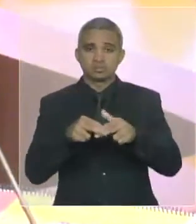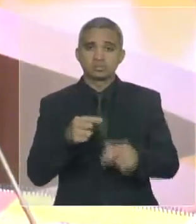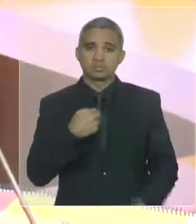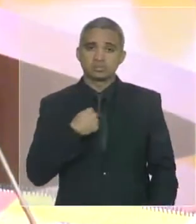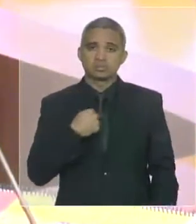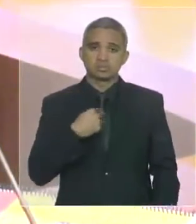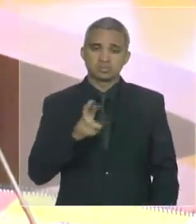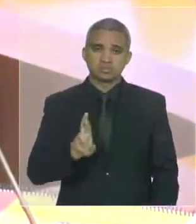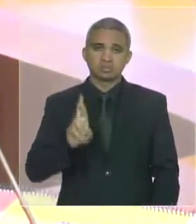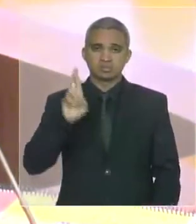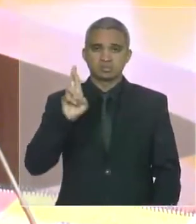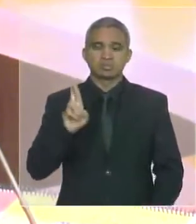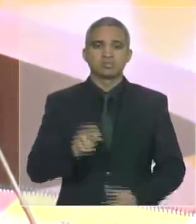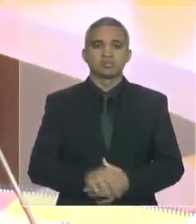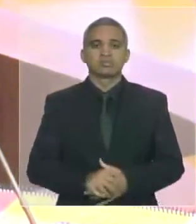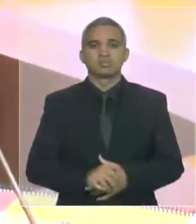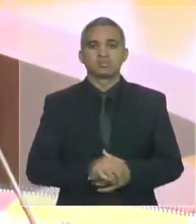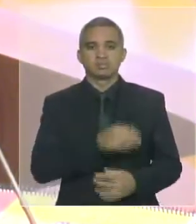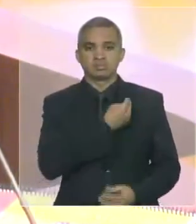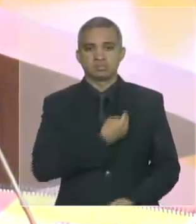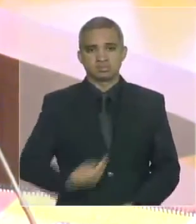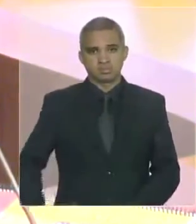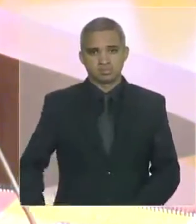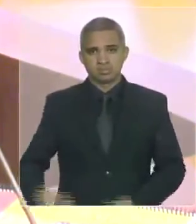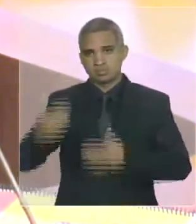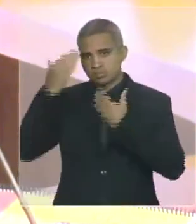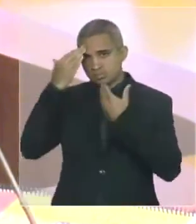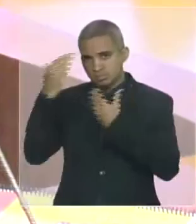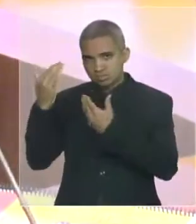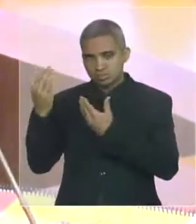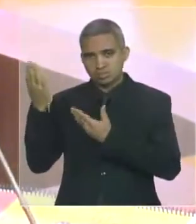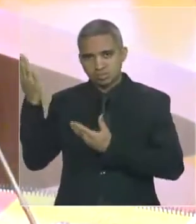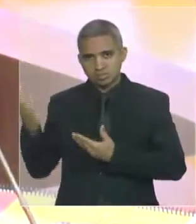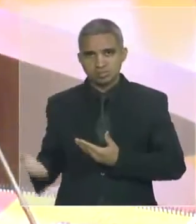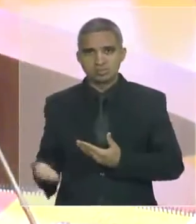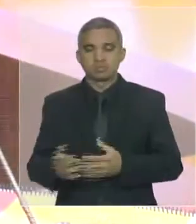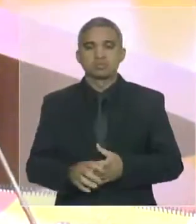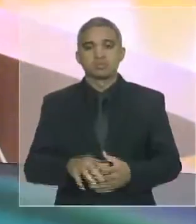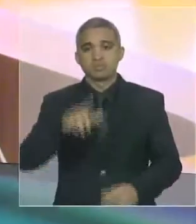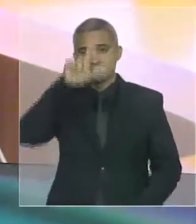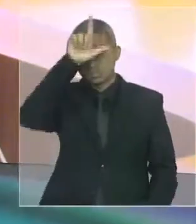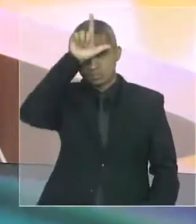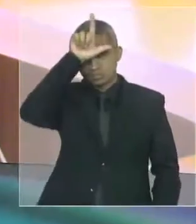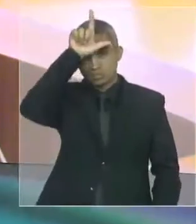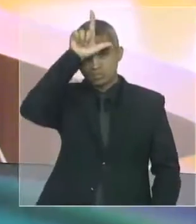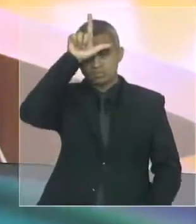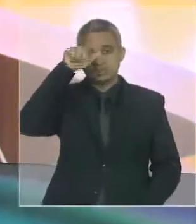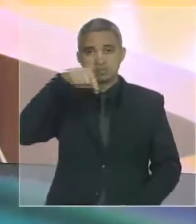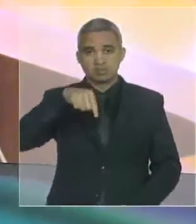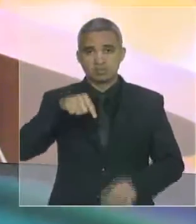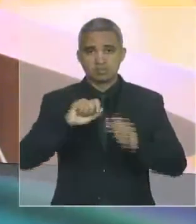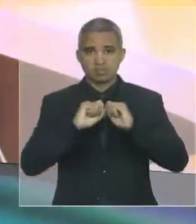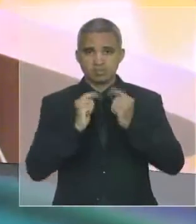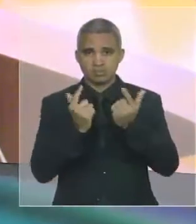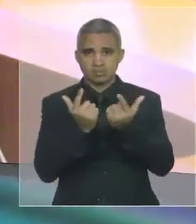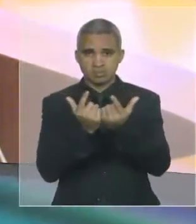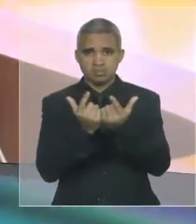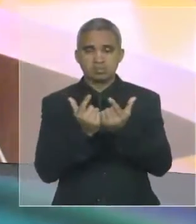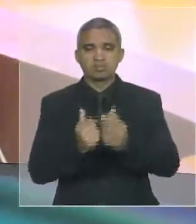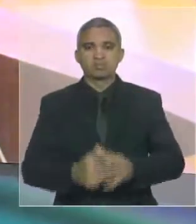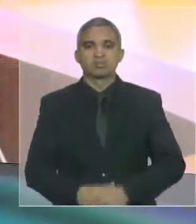agradecer a sua excelência por liderar o poder legislativo nos sagrados lindes